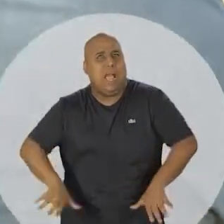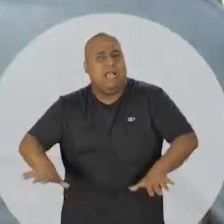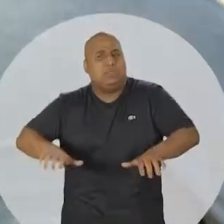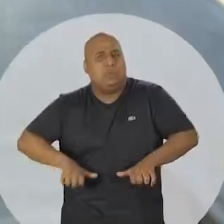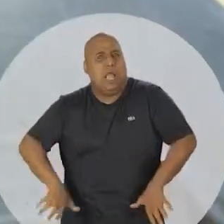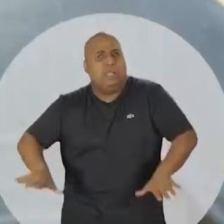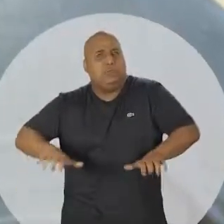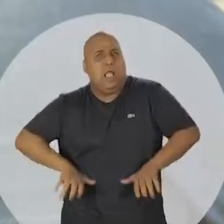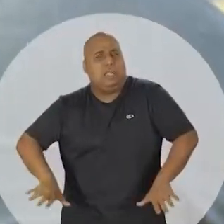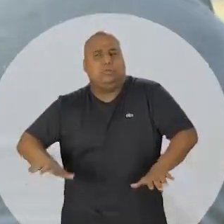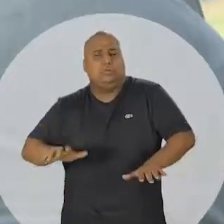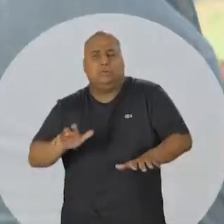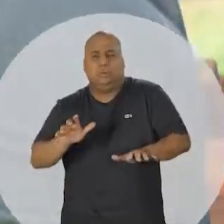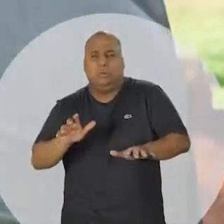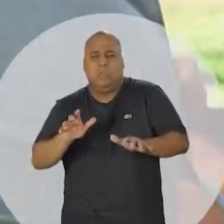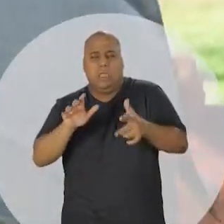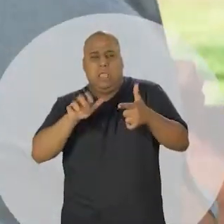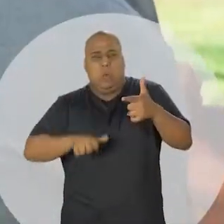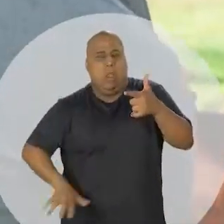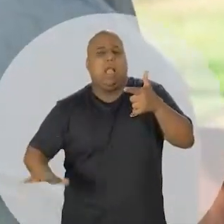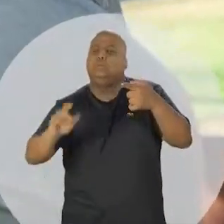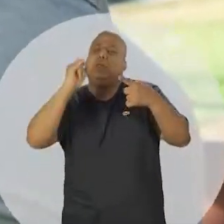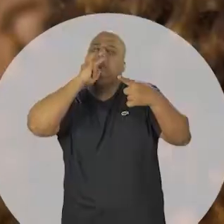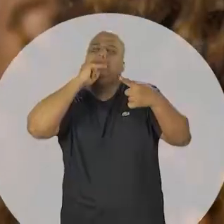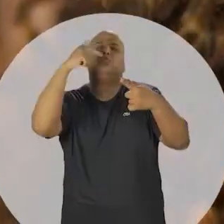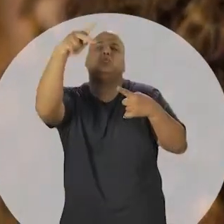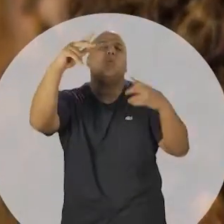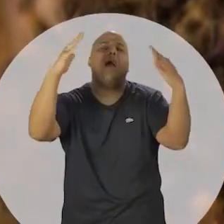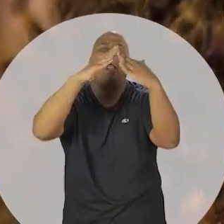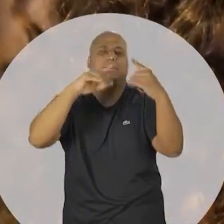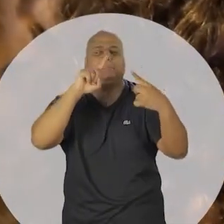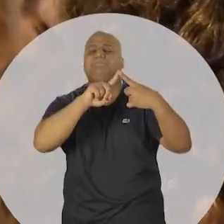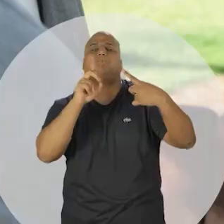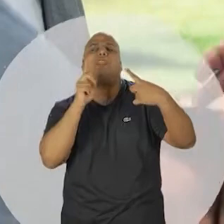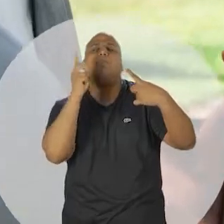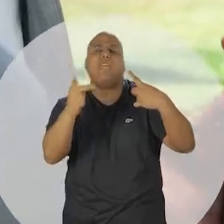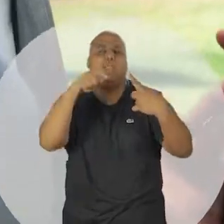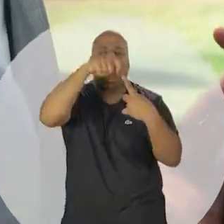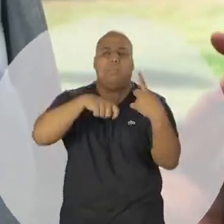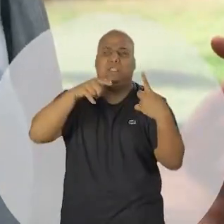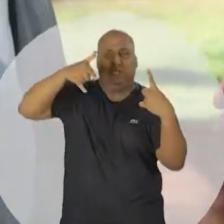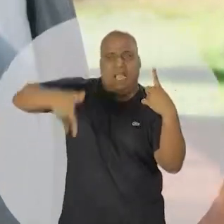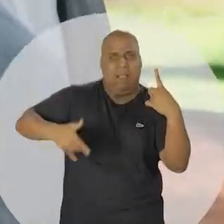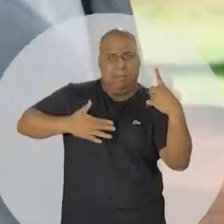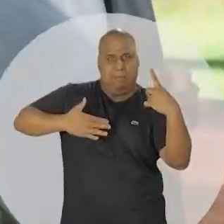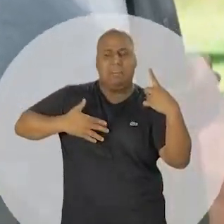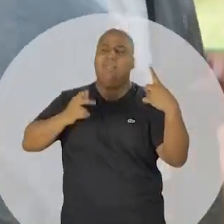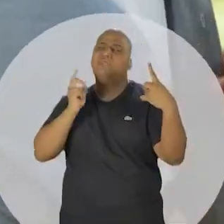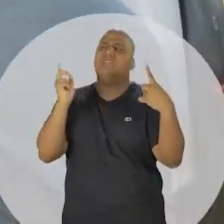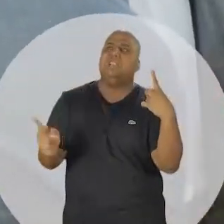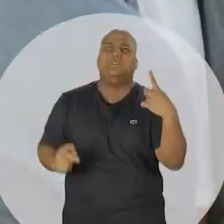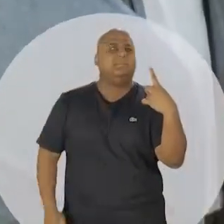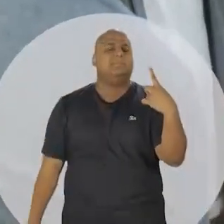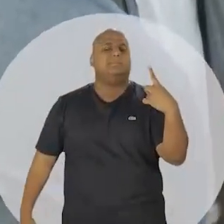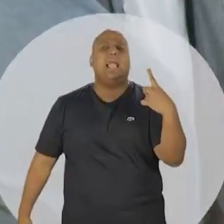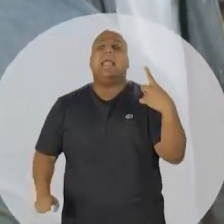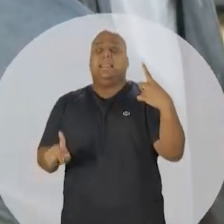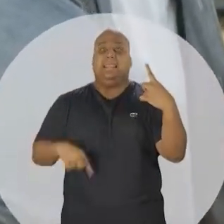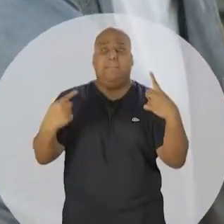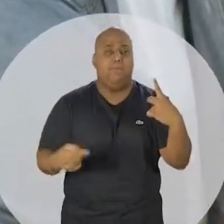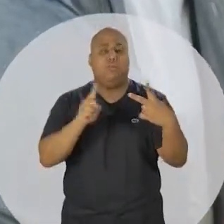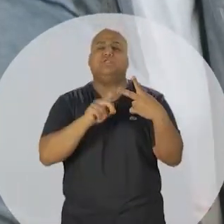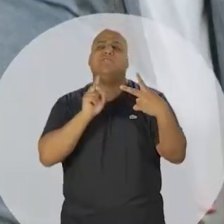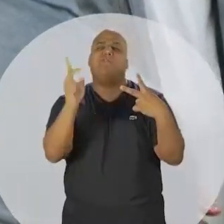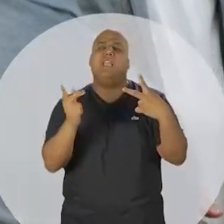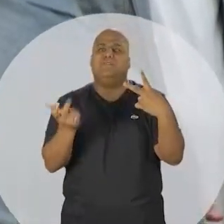posso, aí eu pego e mantenho essa coisa de gastar mais do que posso e vendo no mês a cama do quarto. Aí eu vou passar a dormir